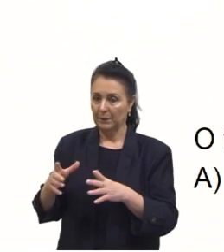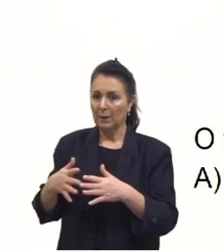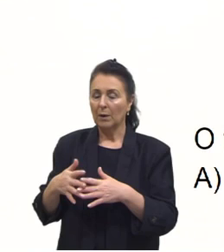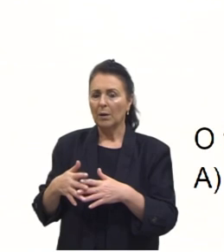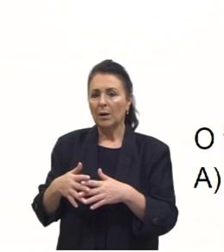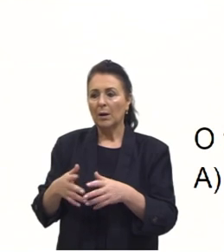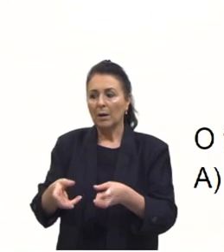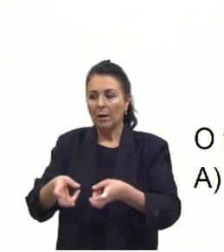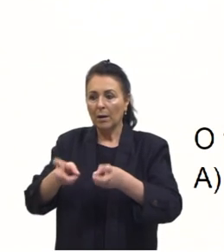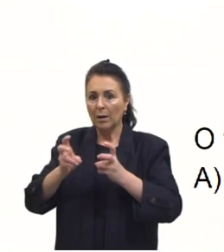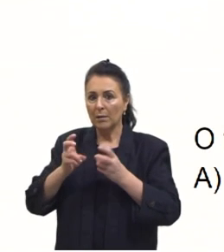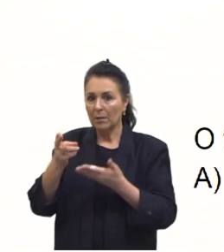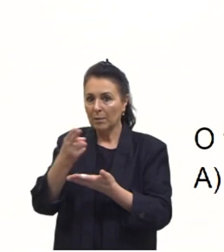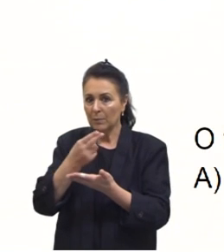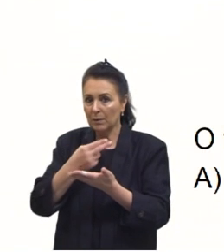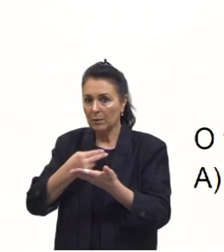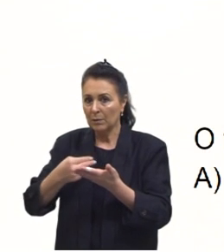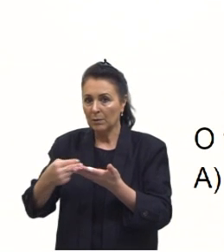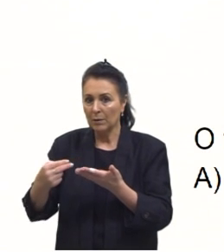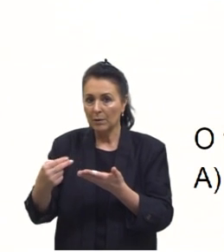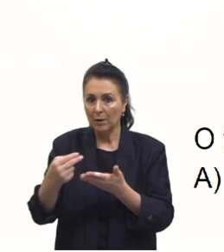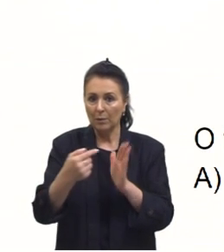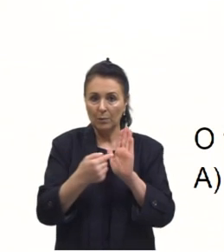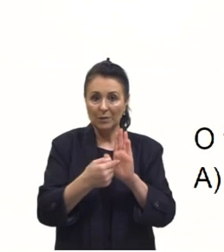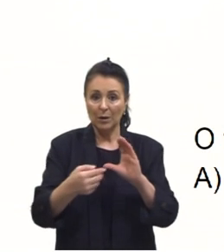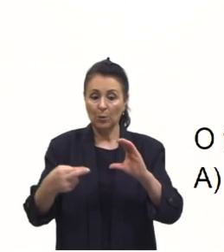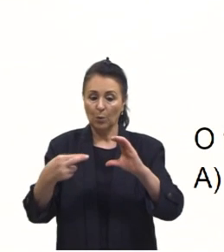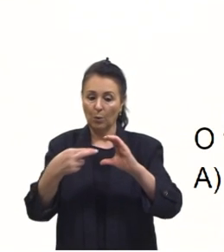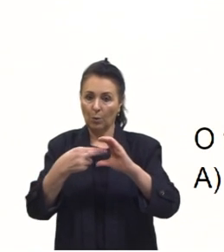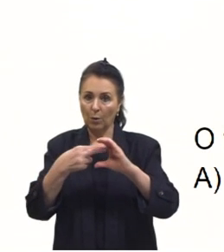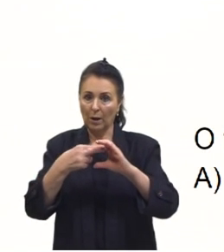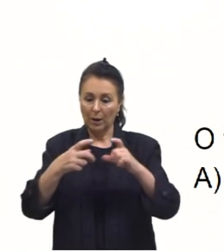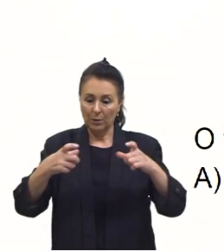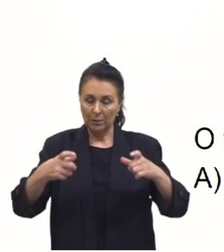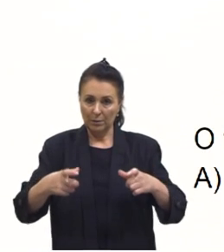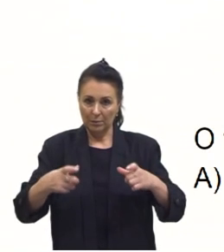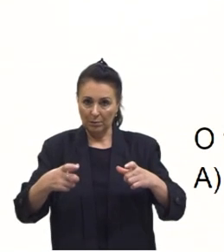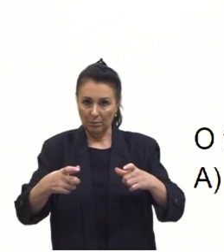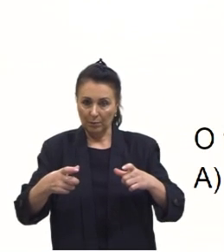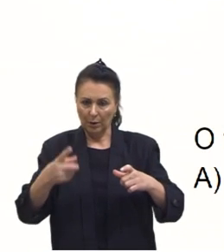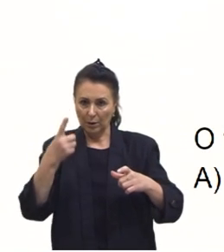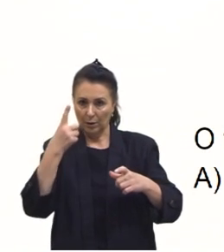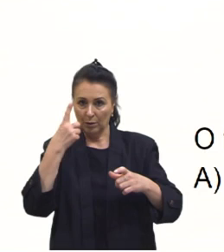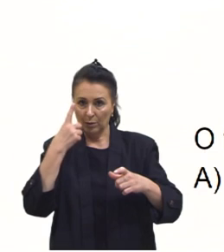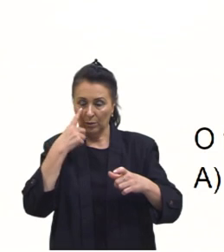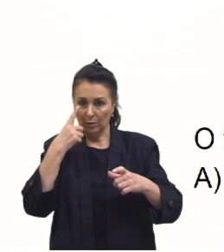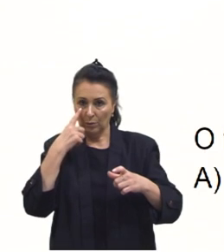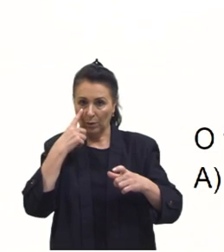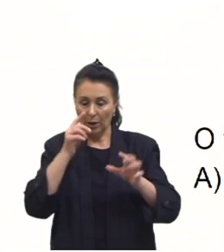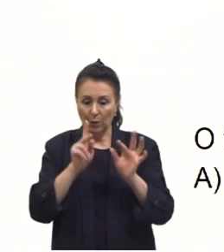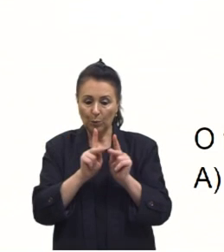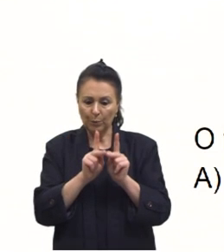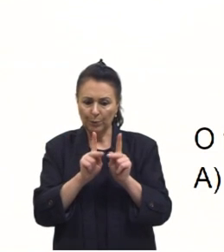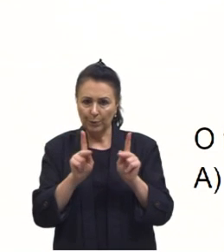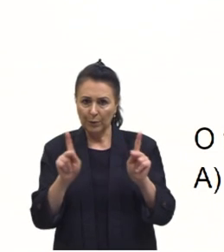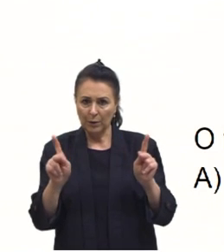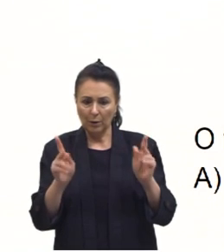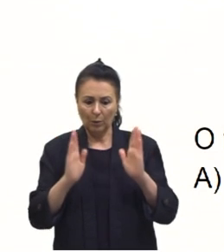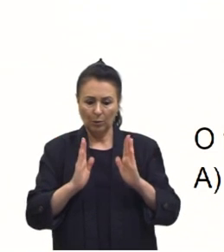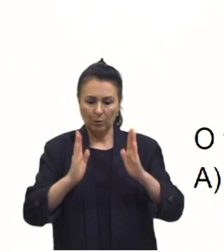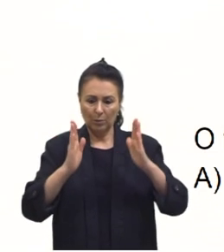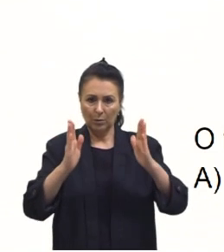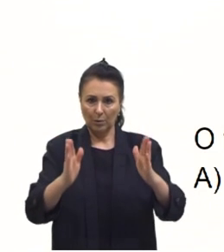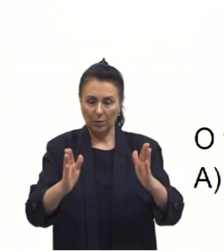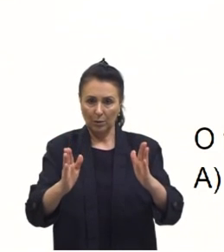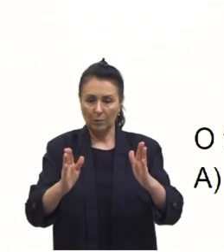receber o desenho com a indicação do raio da tampa eles verificam qual intervalo se encontra e decidem o tipo de